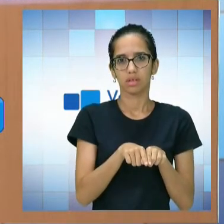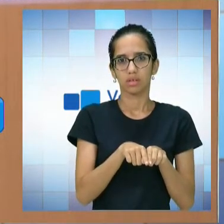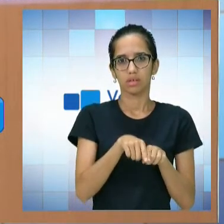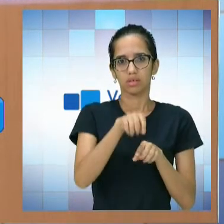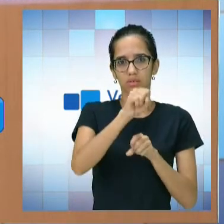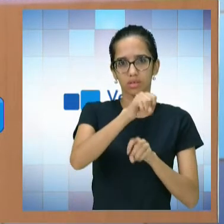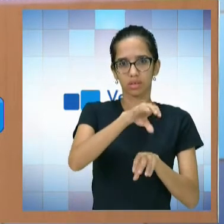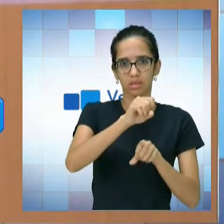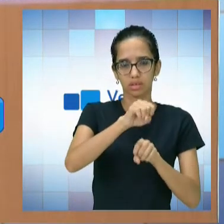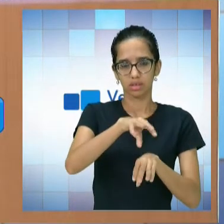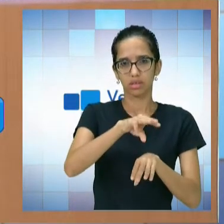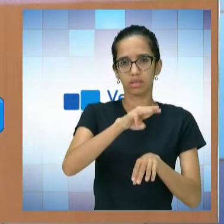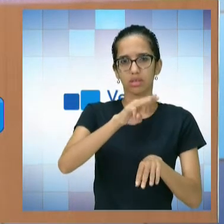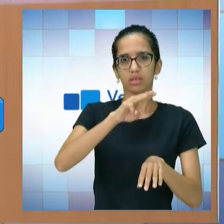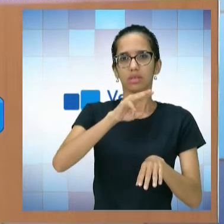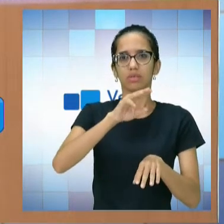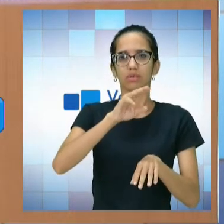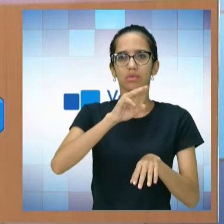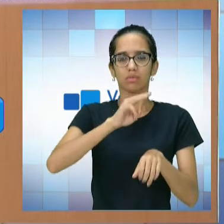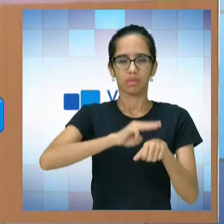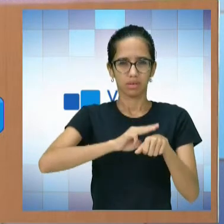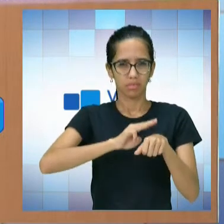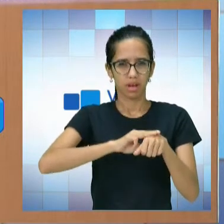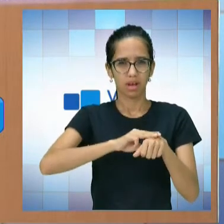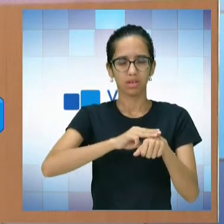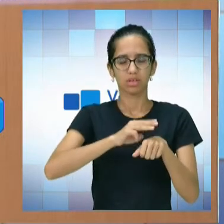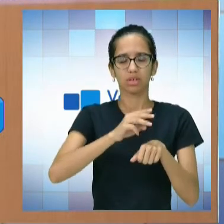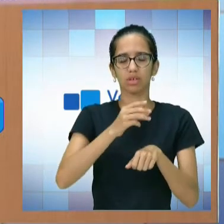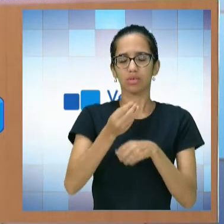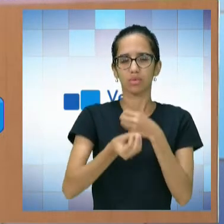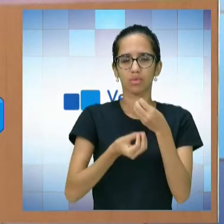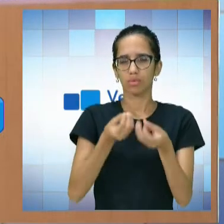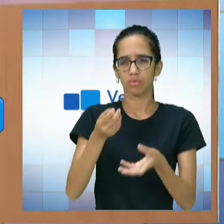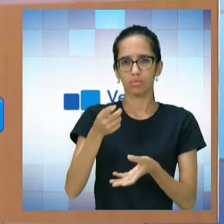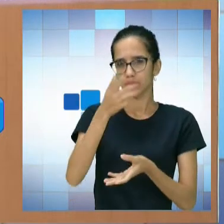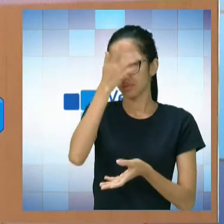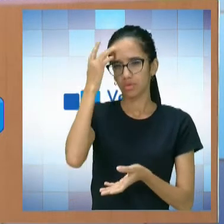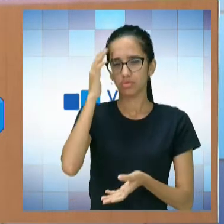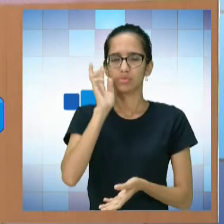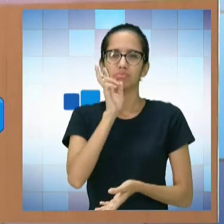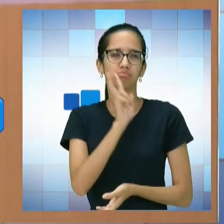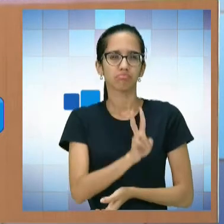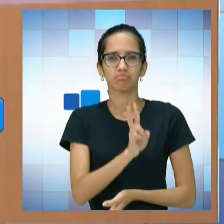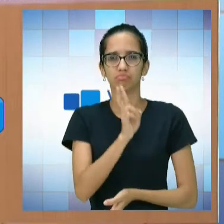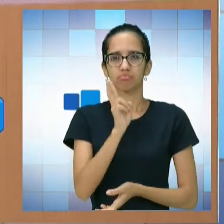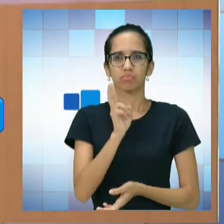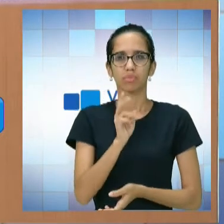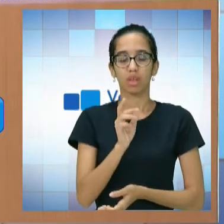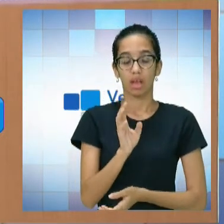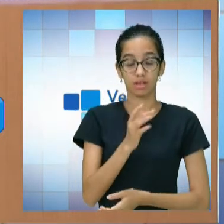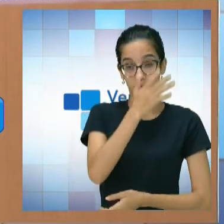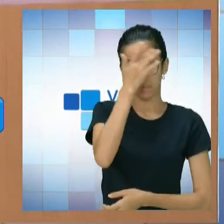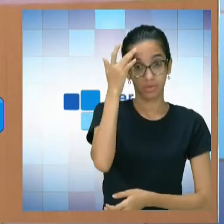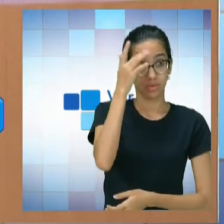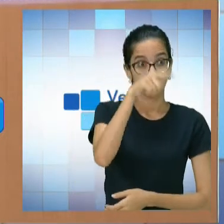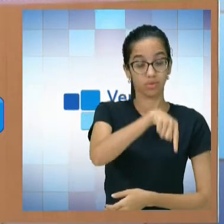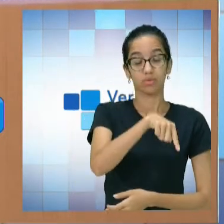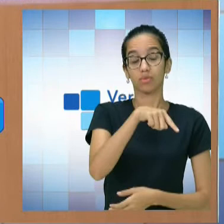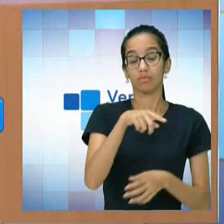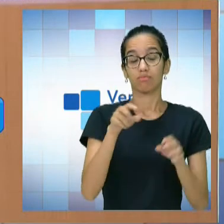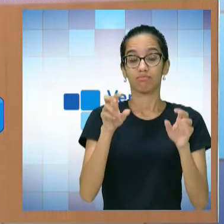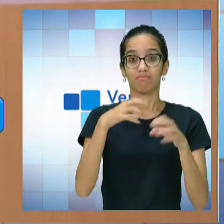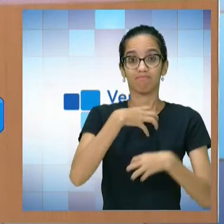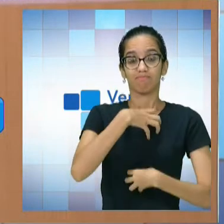segundo a sua visão dessas pessoas? Professor, é o seguinte, a expectativa é muito grande, né? O que eu